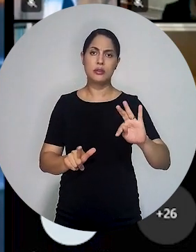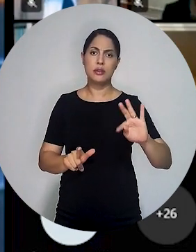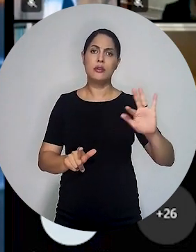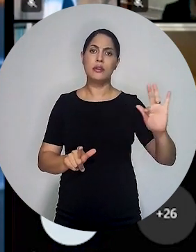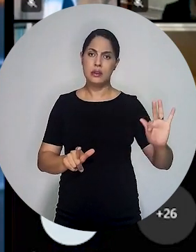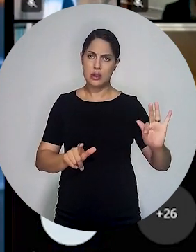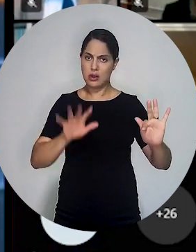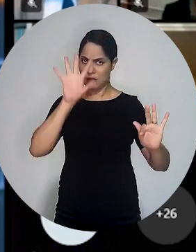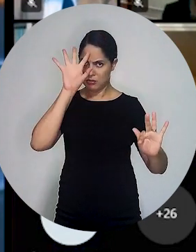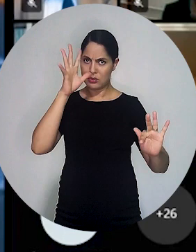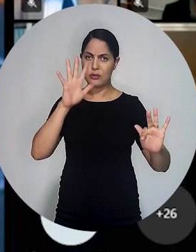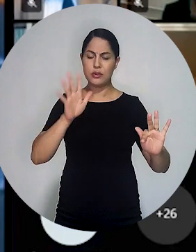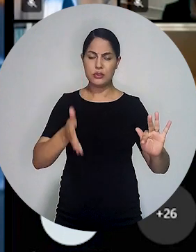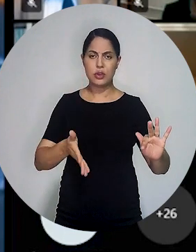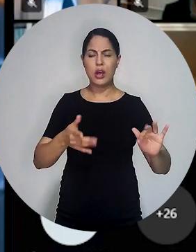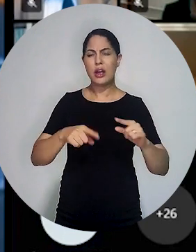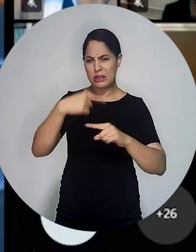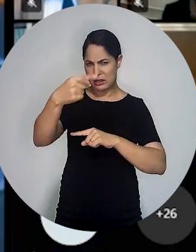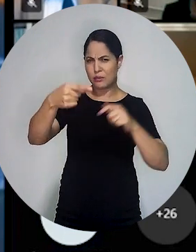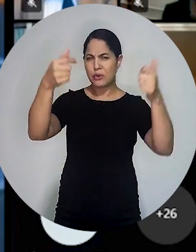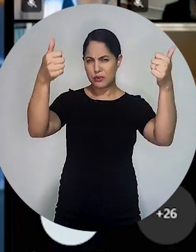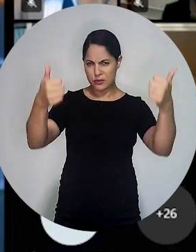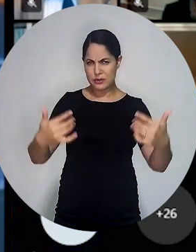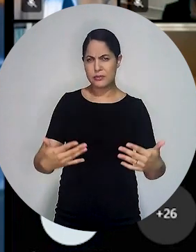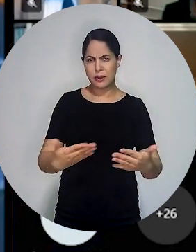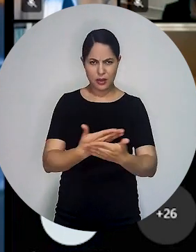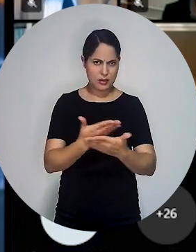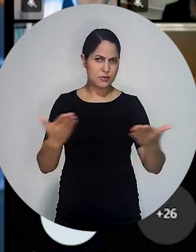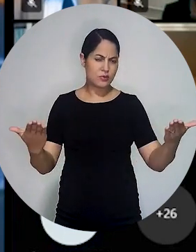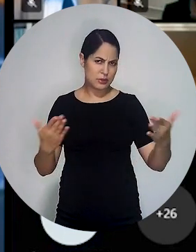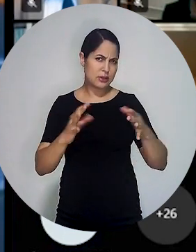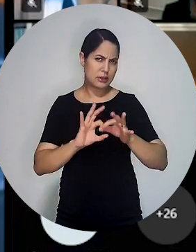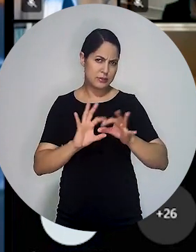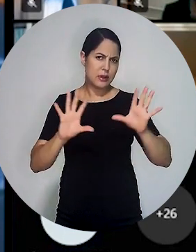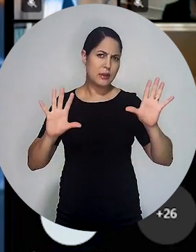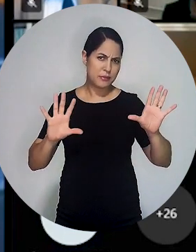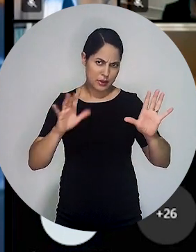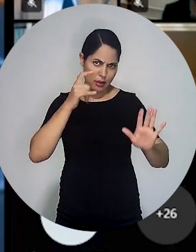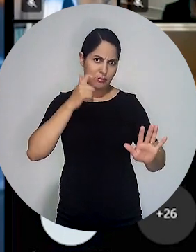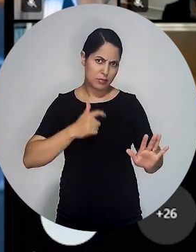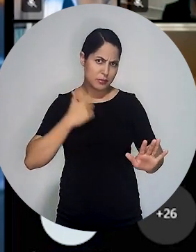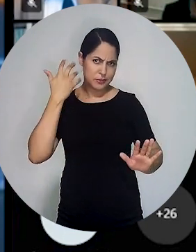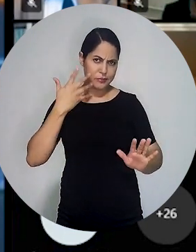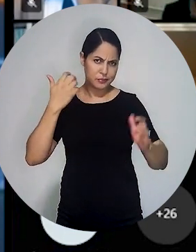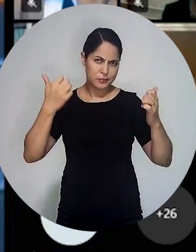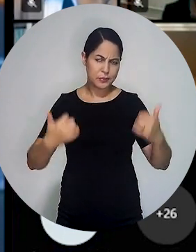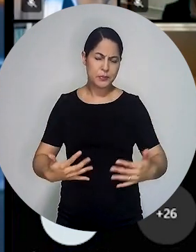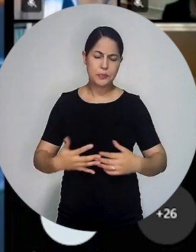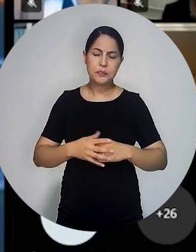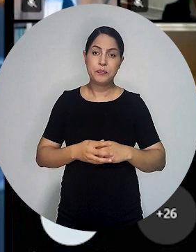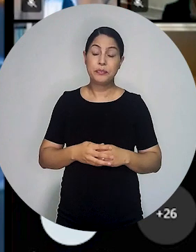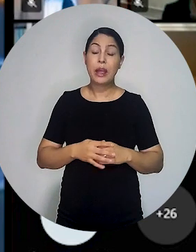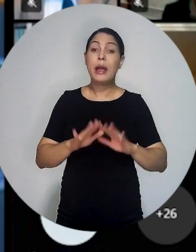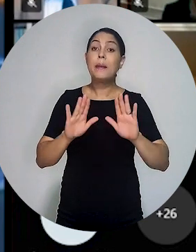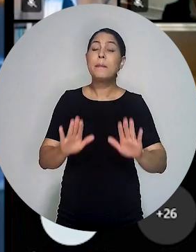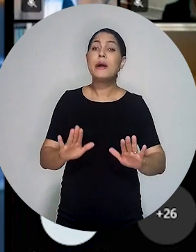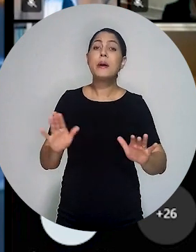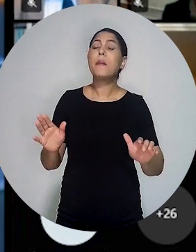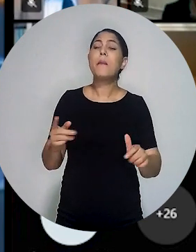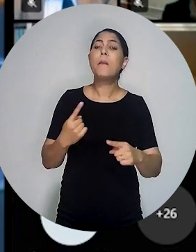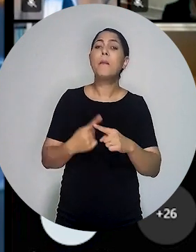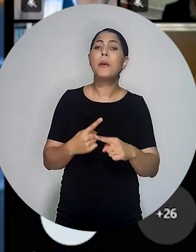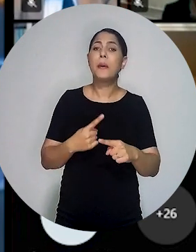naquele Tribunal, o que foi cancelado pelo Supremo Tribunal Federal, aspecto que abordarei um pouquinho mais adiante, se Vossas Excelências